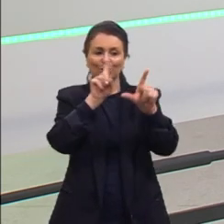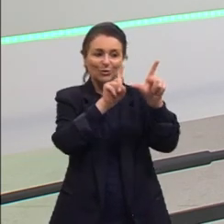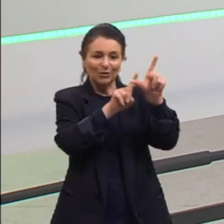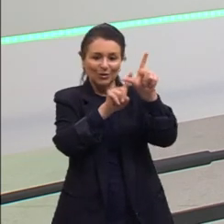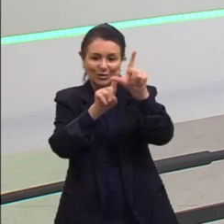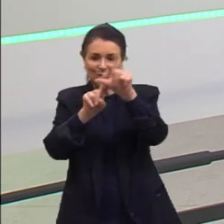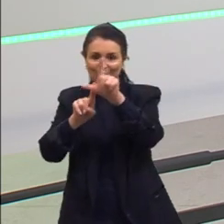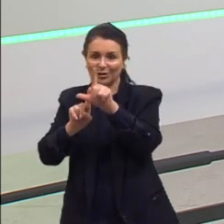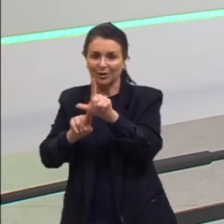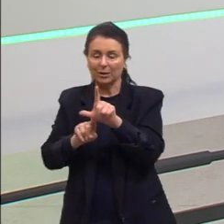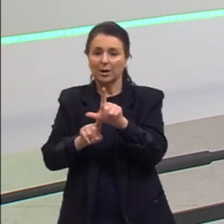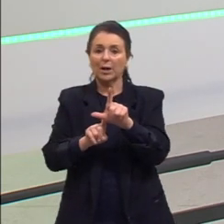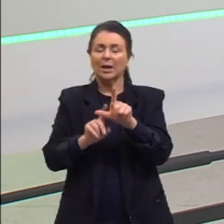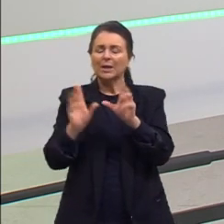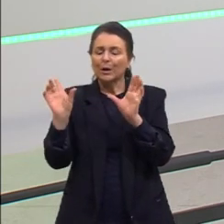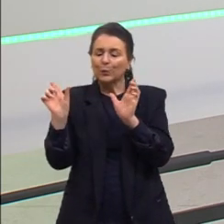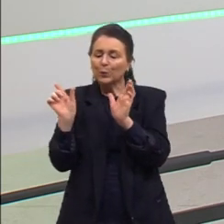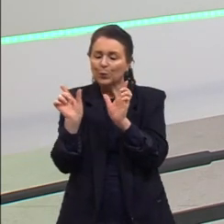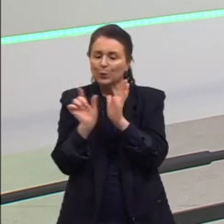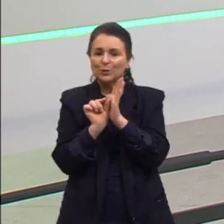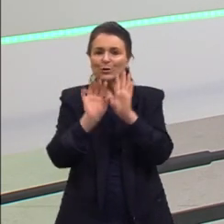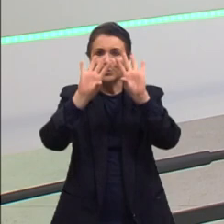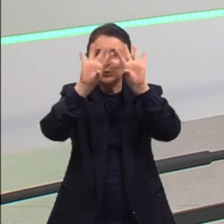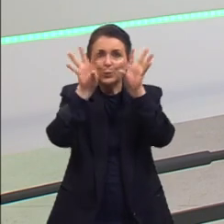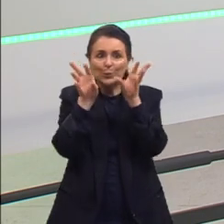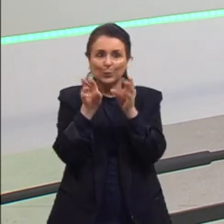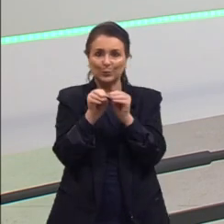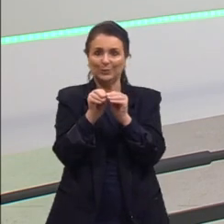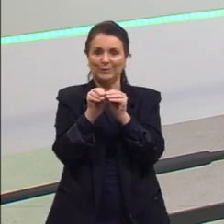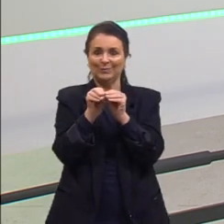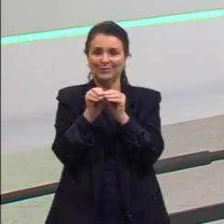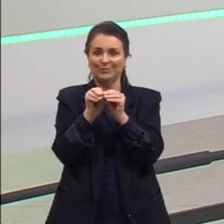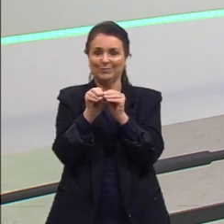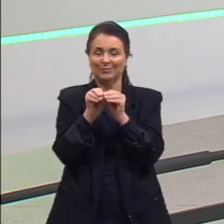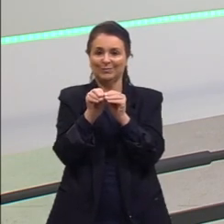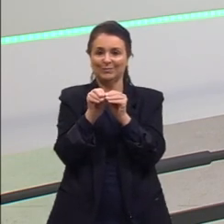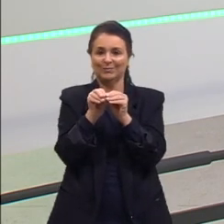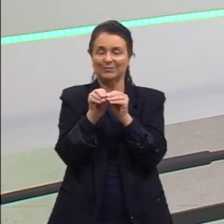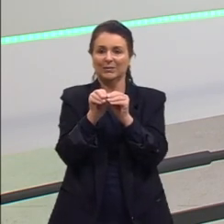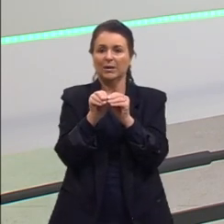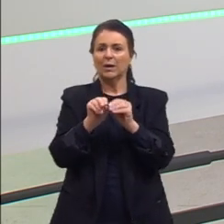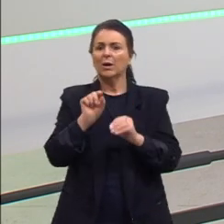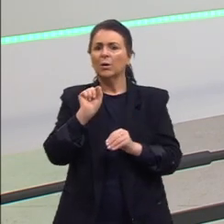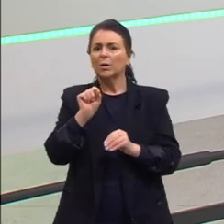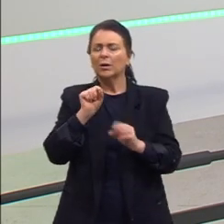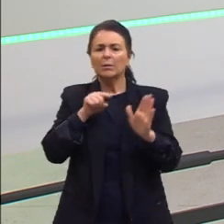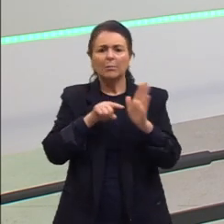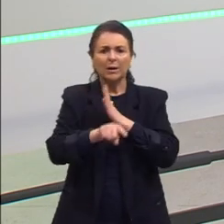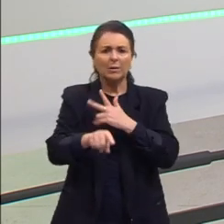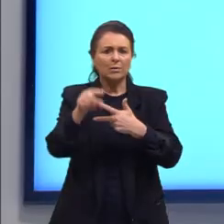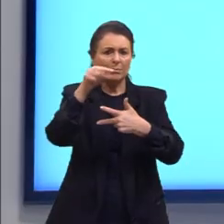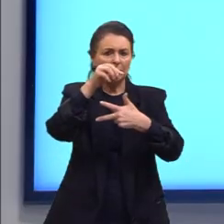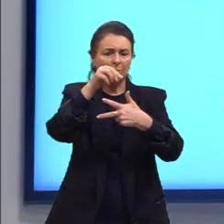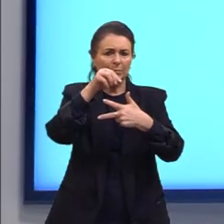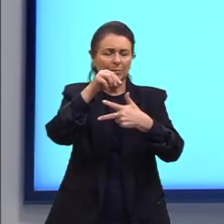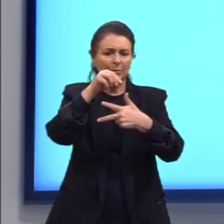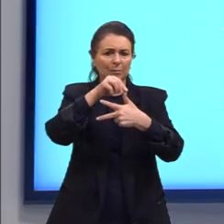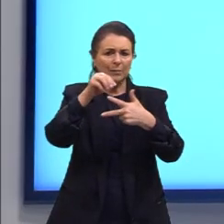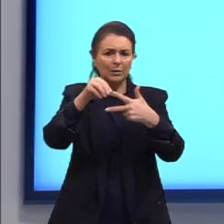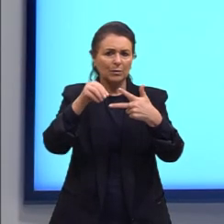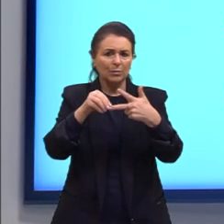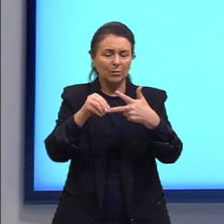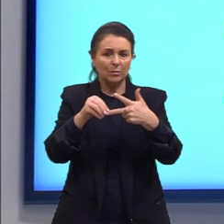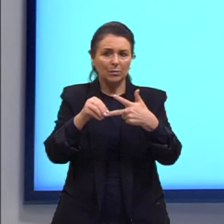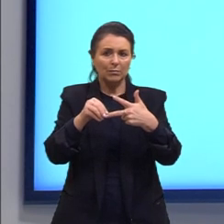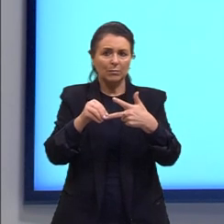conciso, mas ele nos dá aí uma brecha um pouquinho maior de escrita. O nos pede a questão? O Twitter